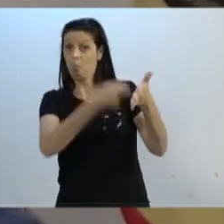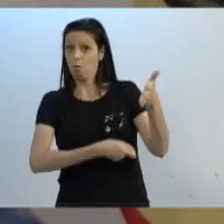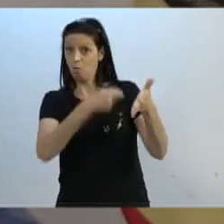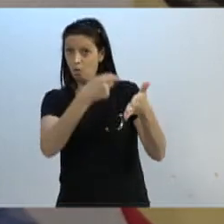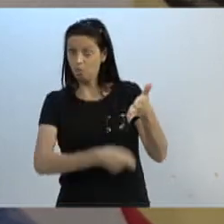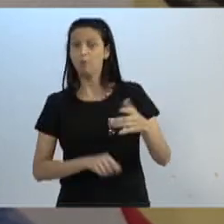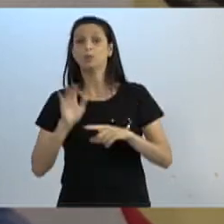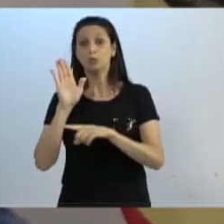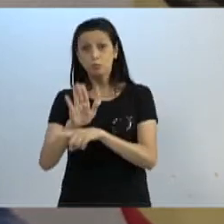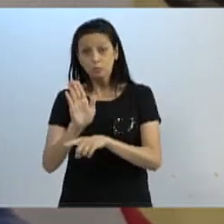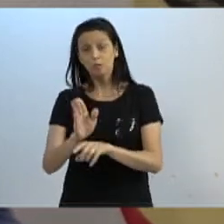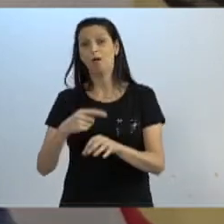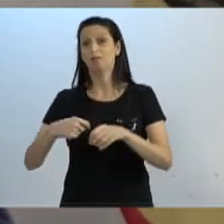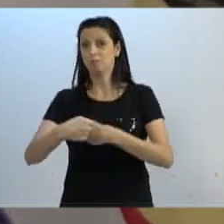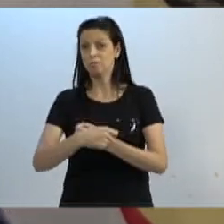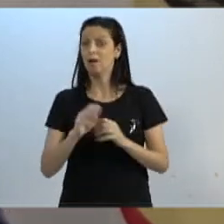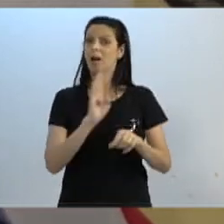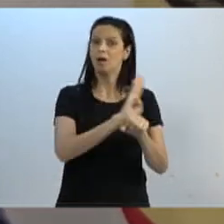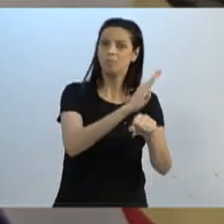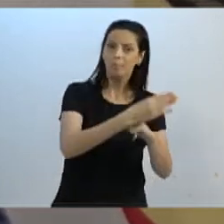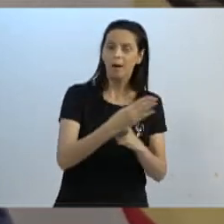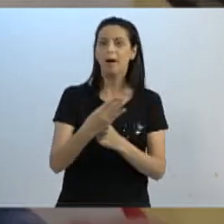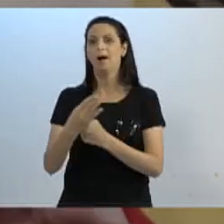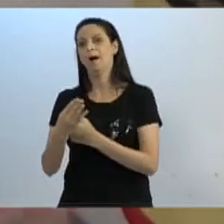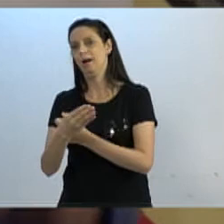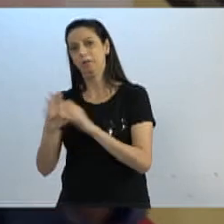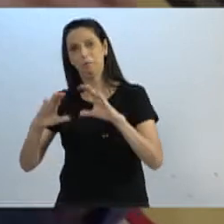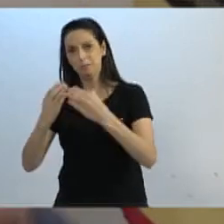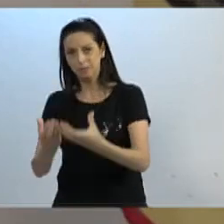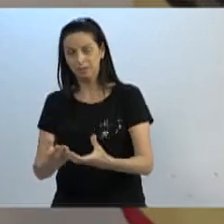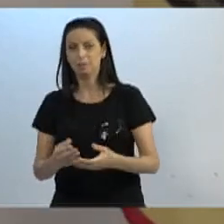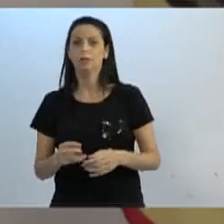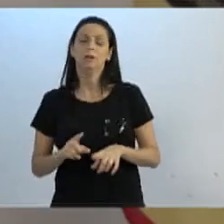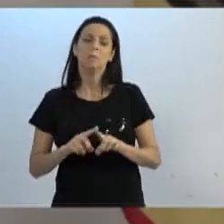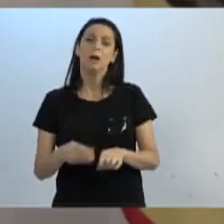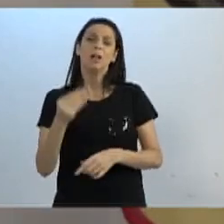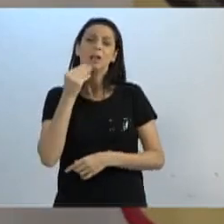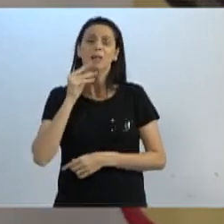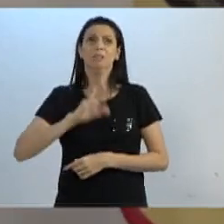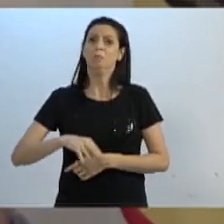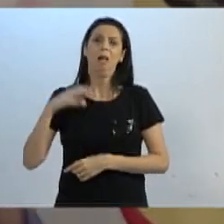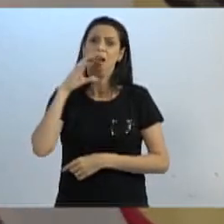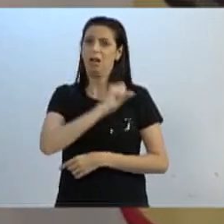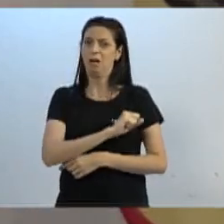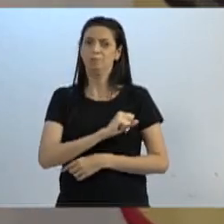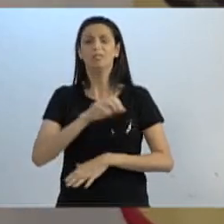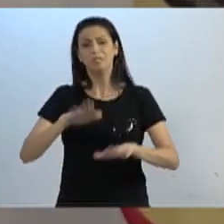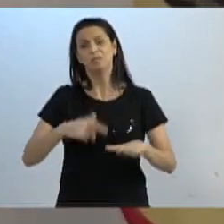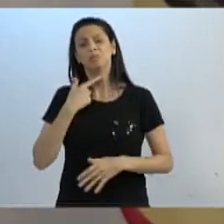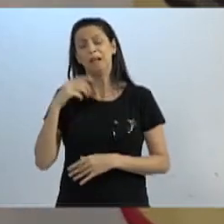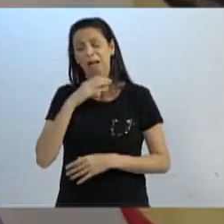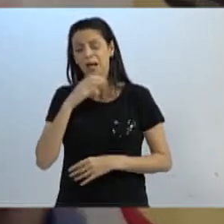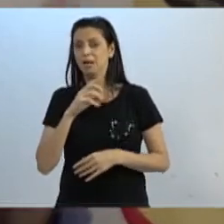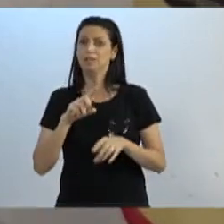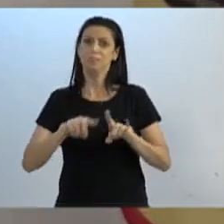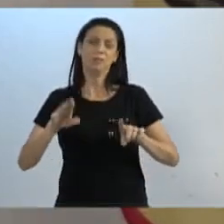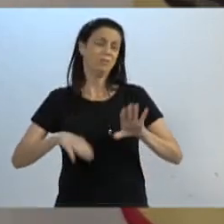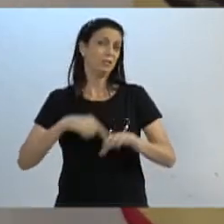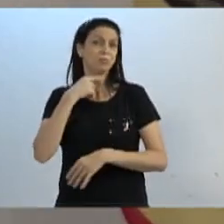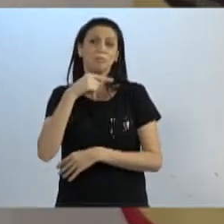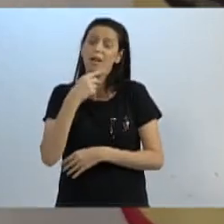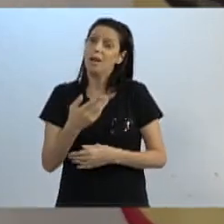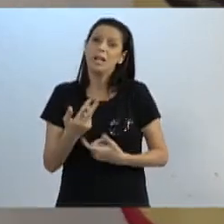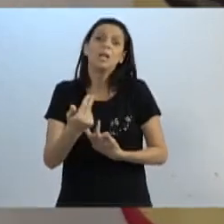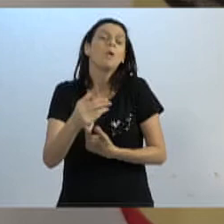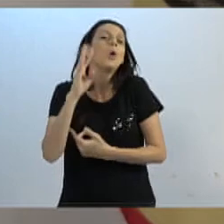bairro precisa de verdade. E as coisas estão acontecendo. Não na rapidez que a gente pensava que poderia ser, porque quando se planta um pé